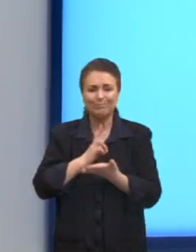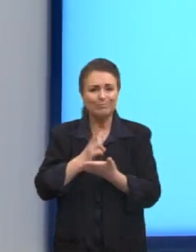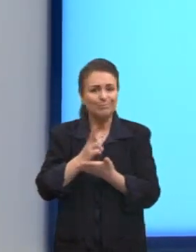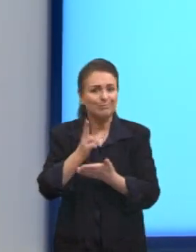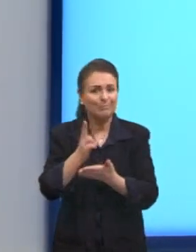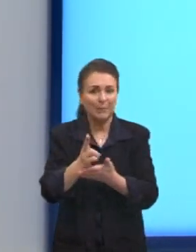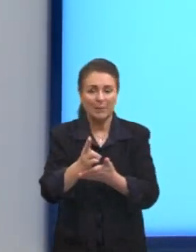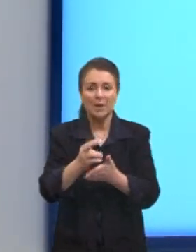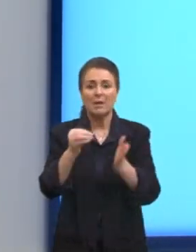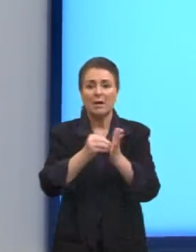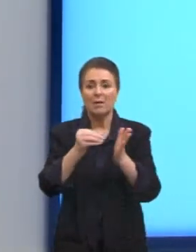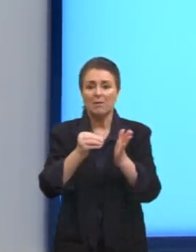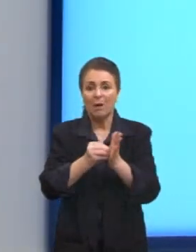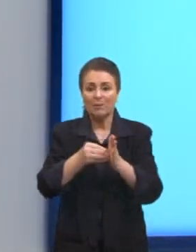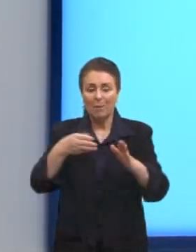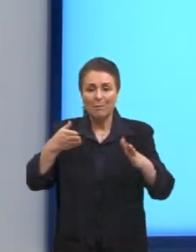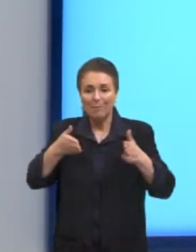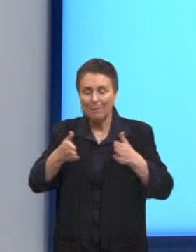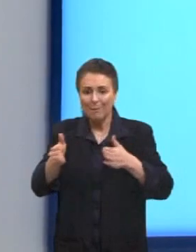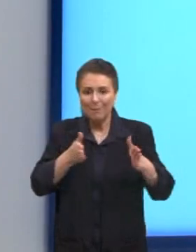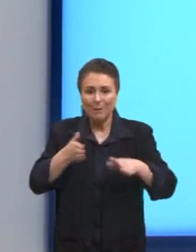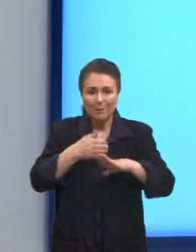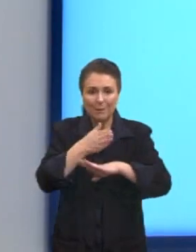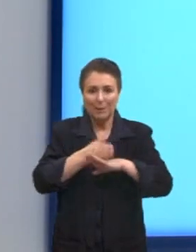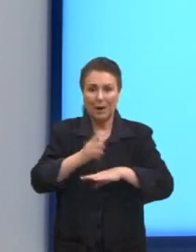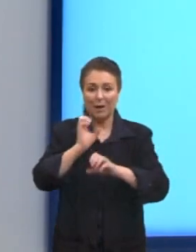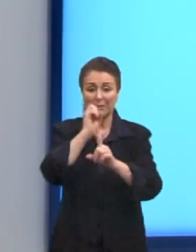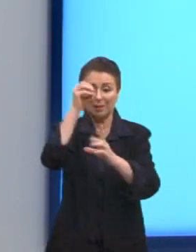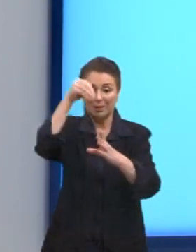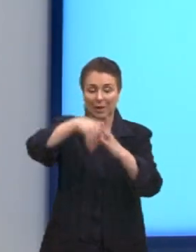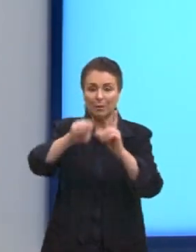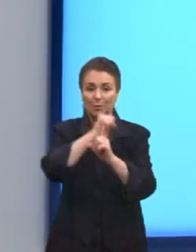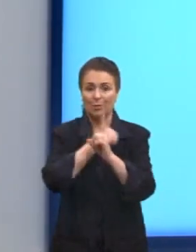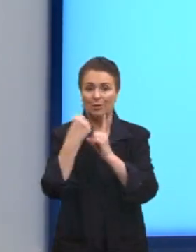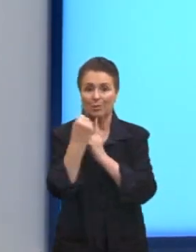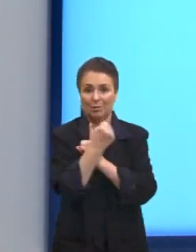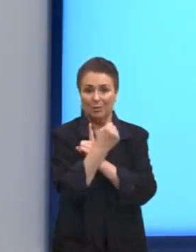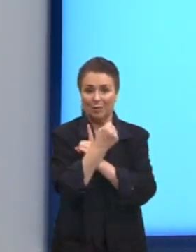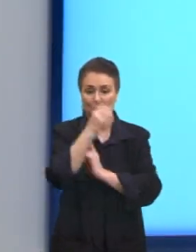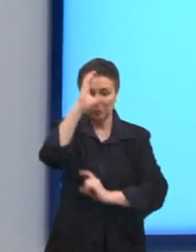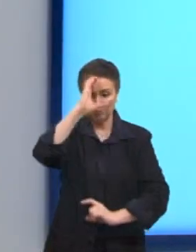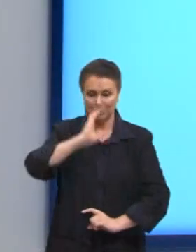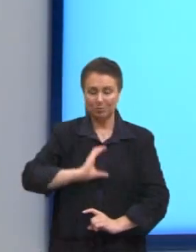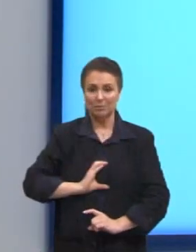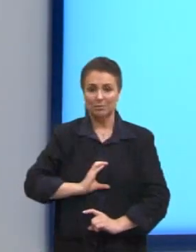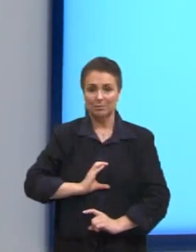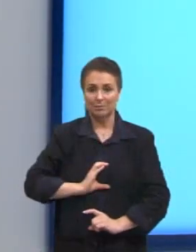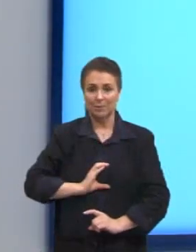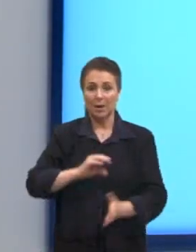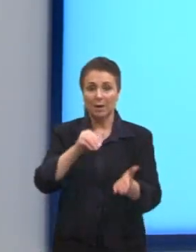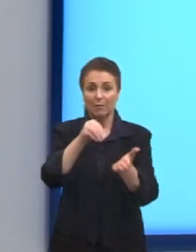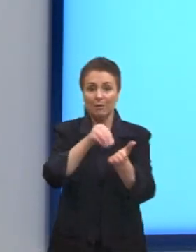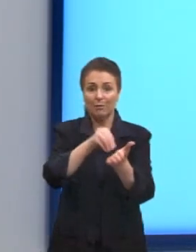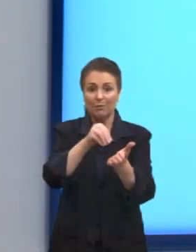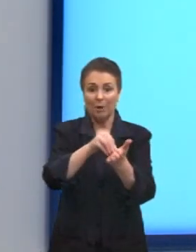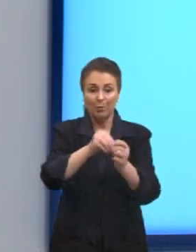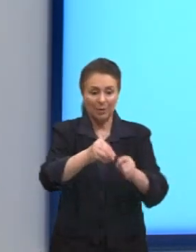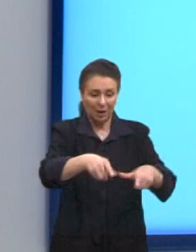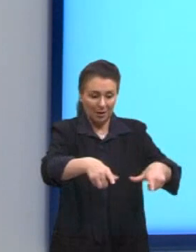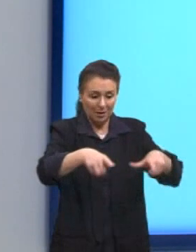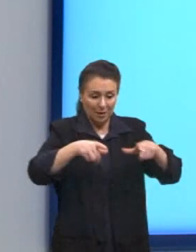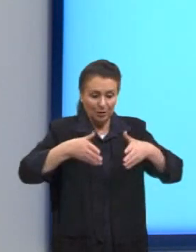pertencimento como cidadão brasileiro. Primeiro período do desenvolvimento. Está escrito deficitário registro civil.